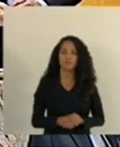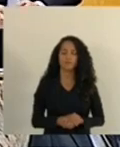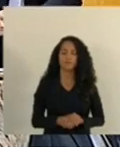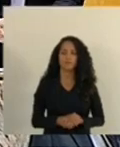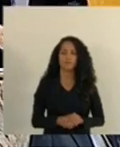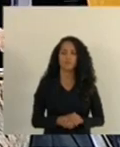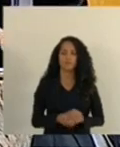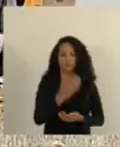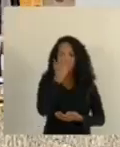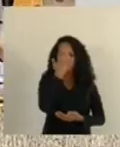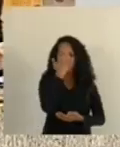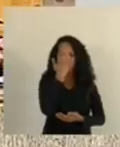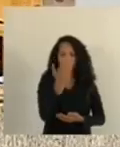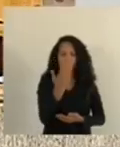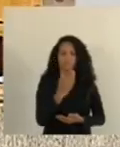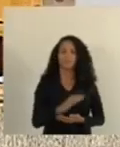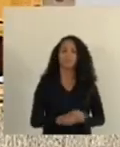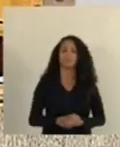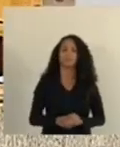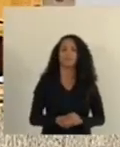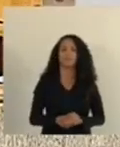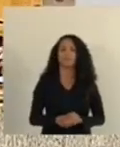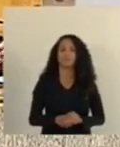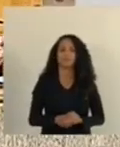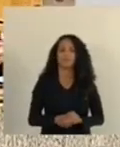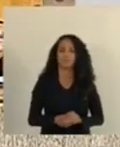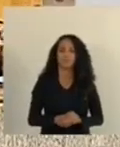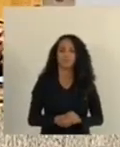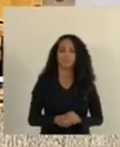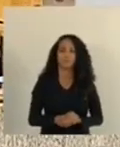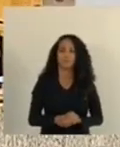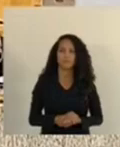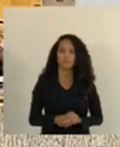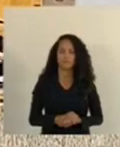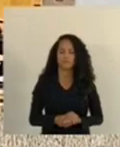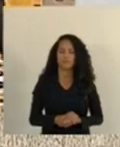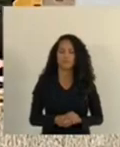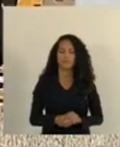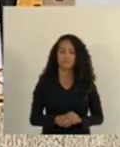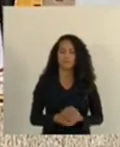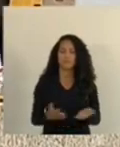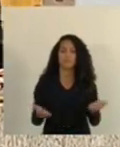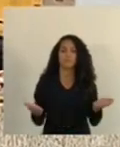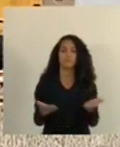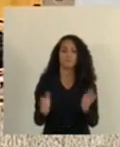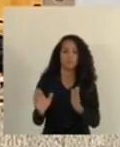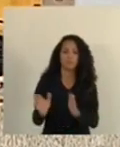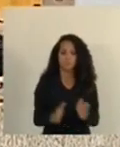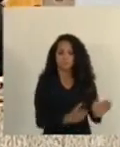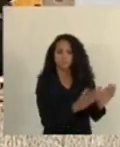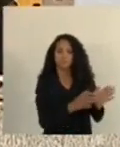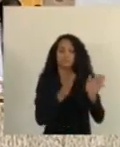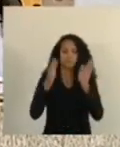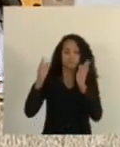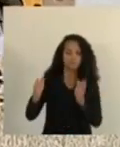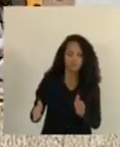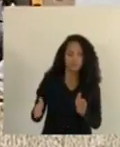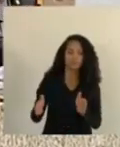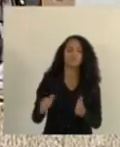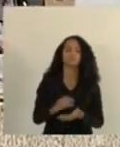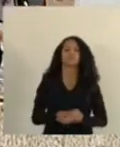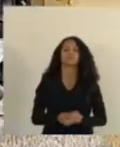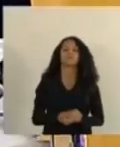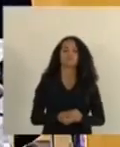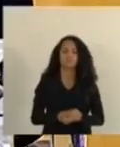Muito obrigado. Não por isso. Passamos então à fase do expediente.